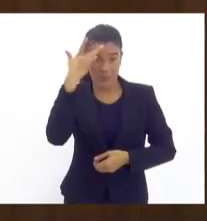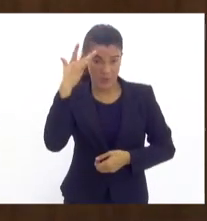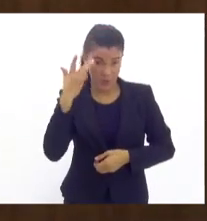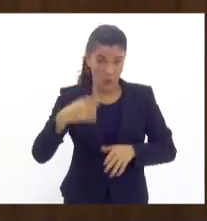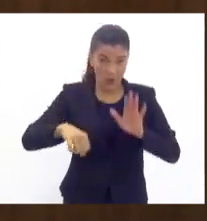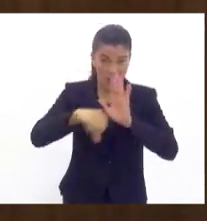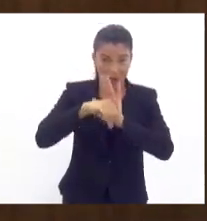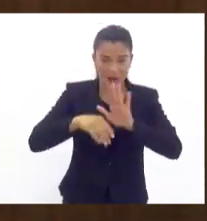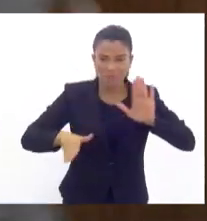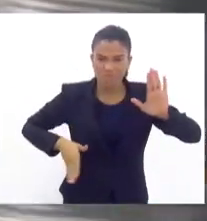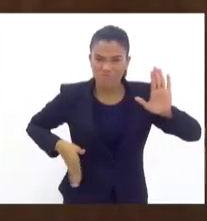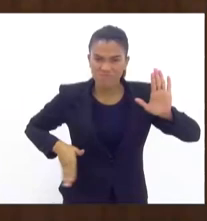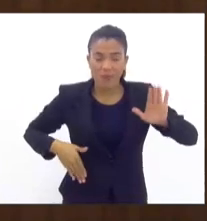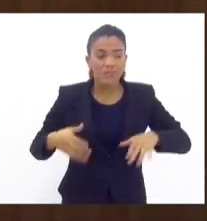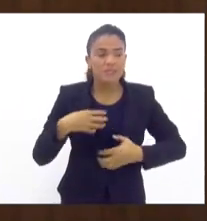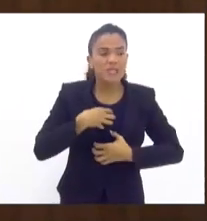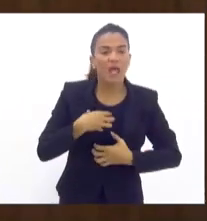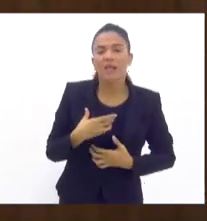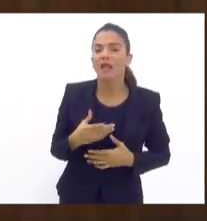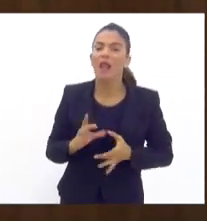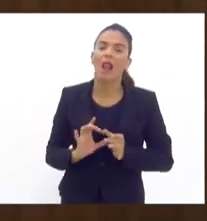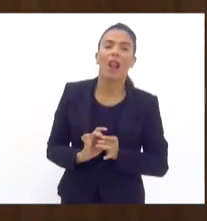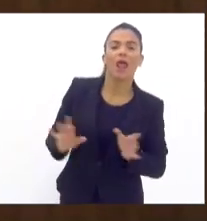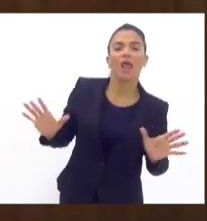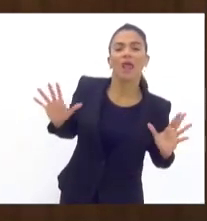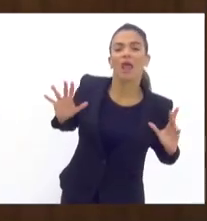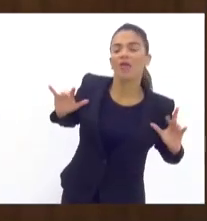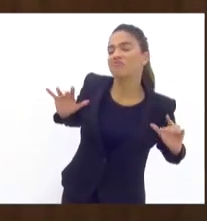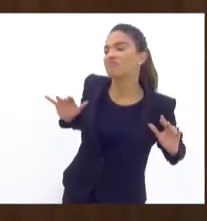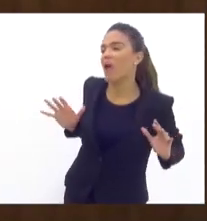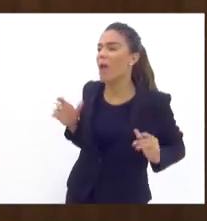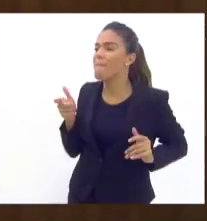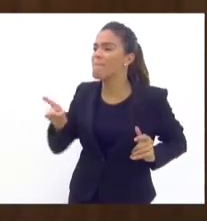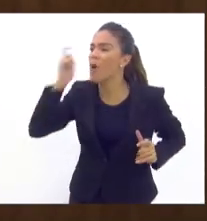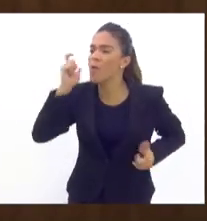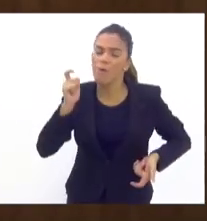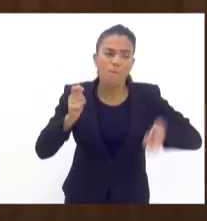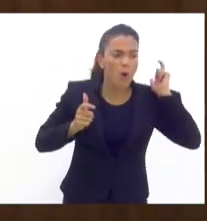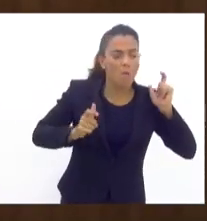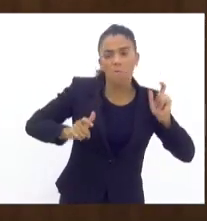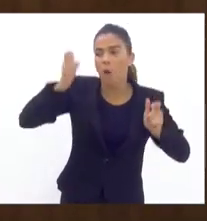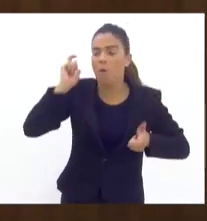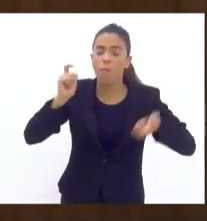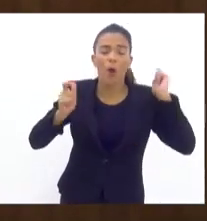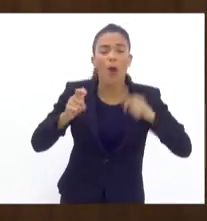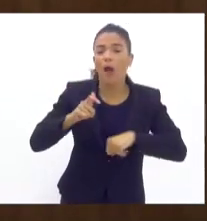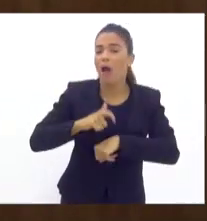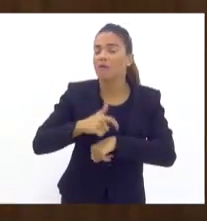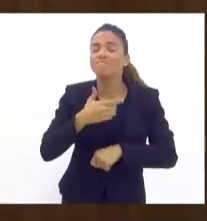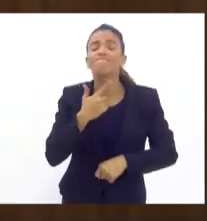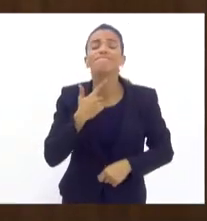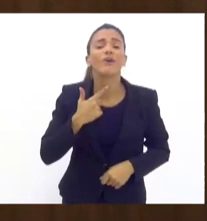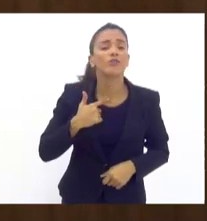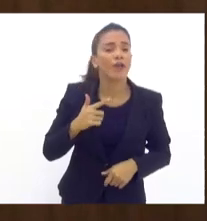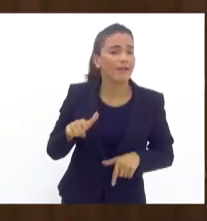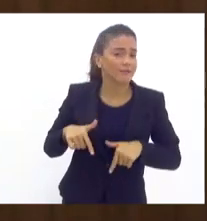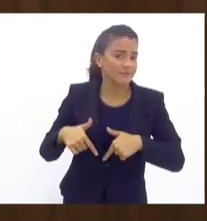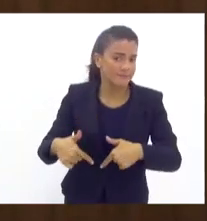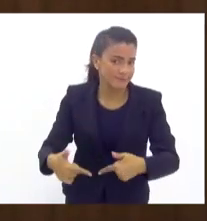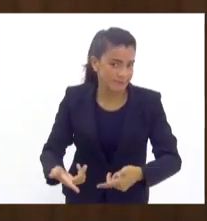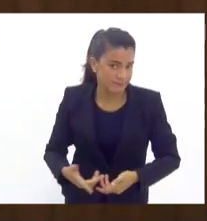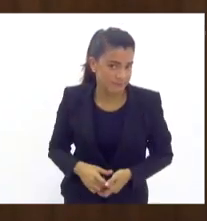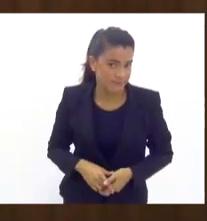se sente num ambiente livre para fazer o que quiser, na hora que quiser, da maneira que bem entender, e nada é feito.